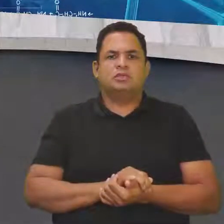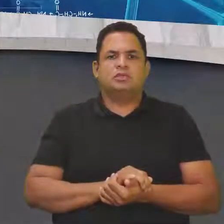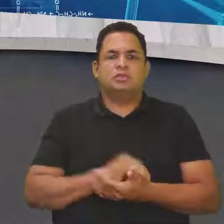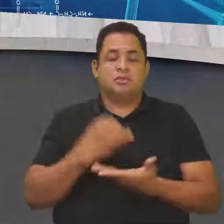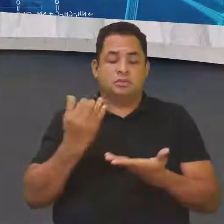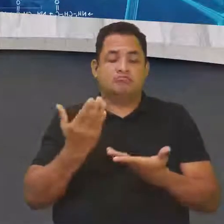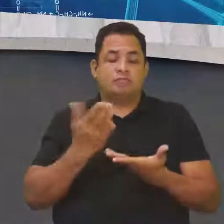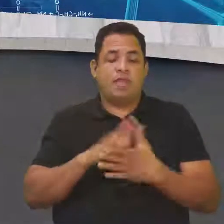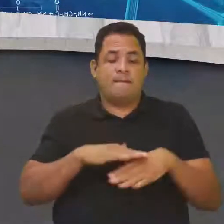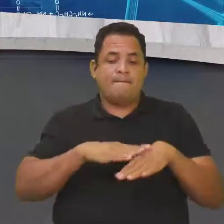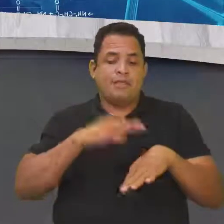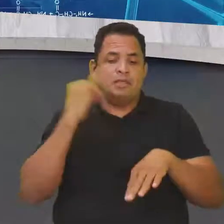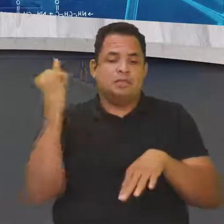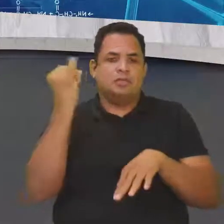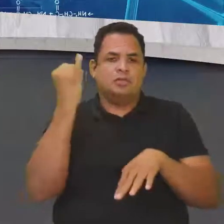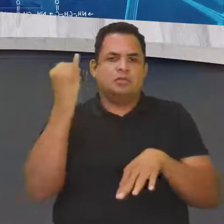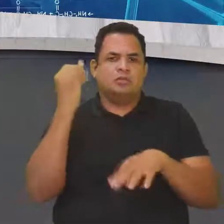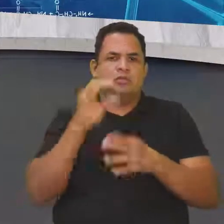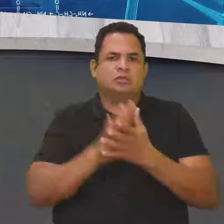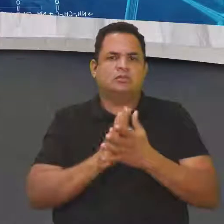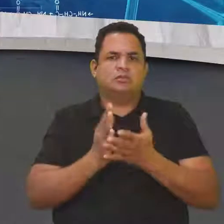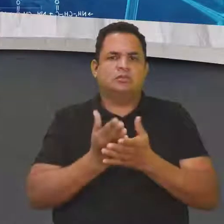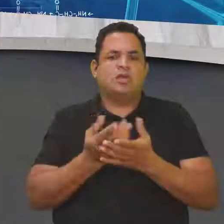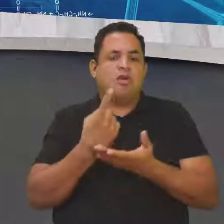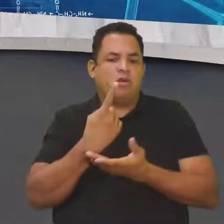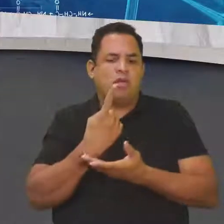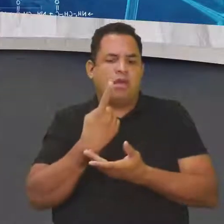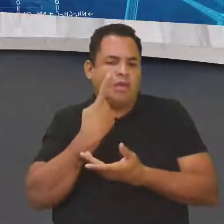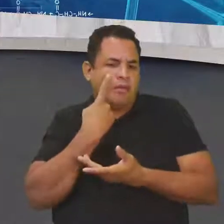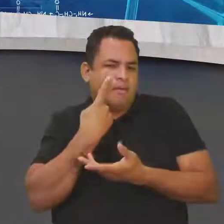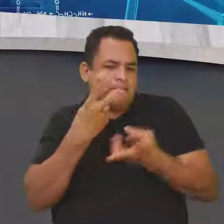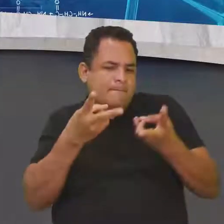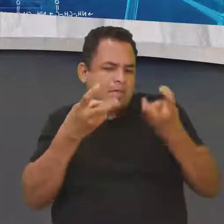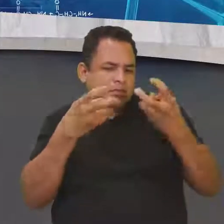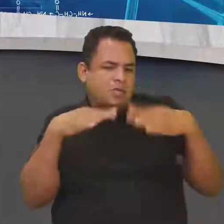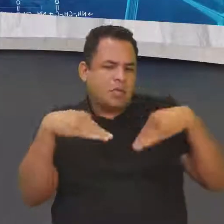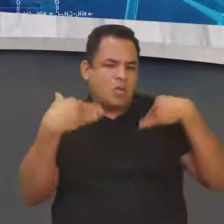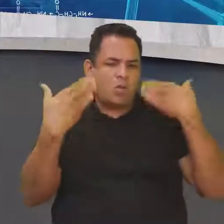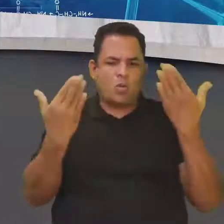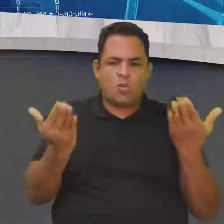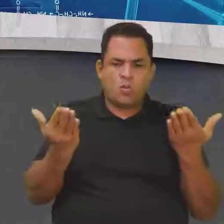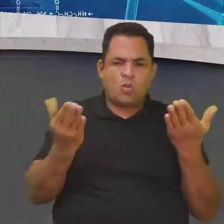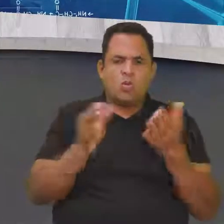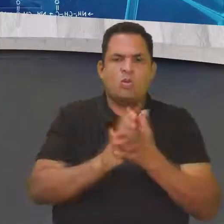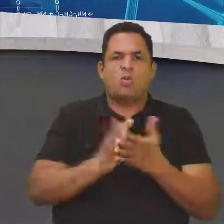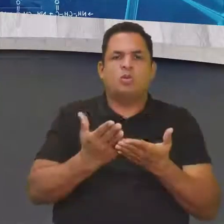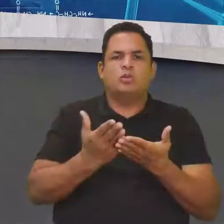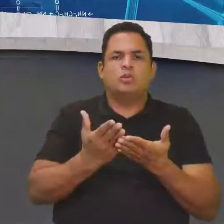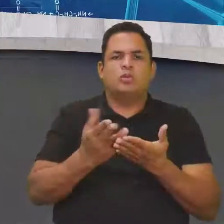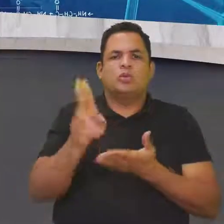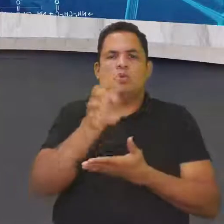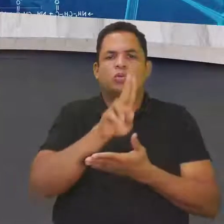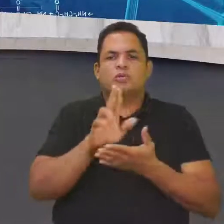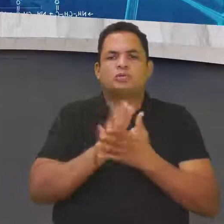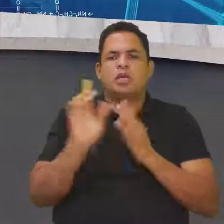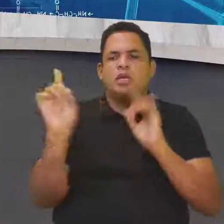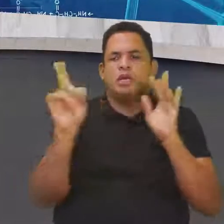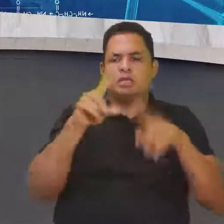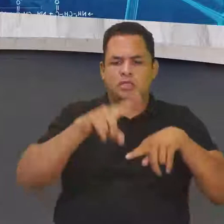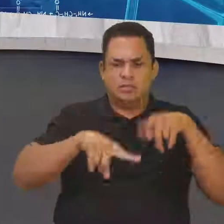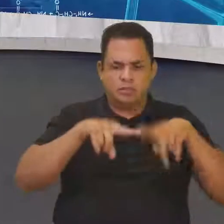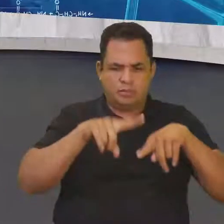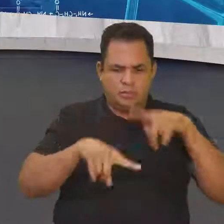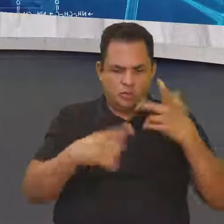mais importante para nós é observar quando a gente for fazer uso desses produtos que